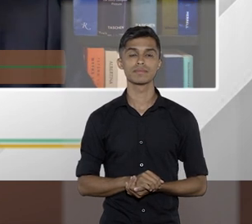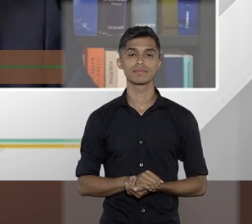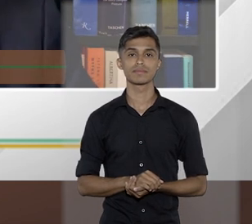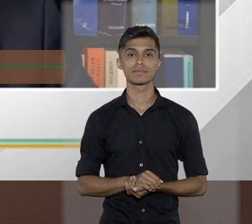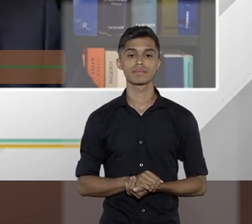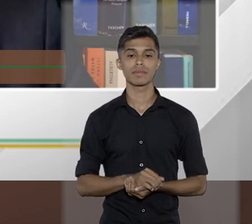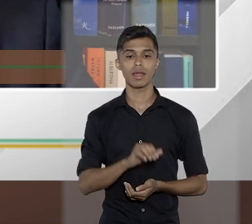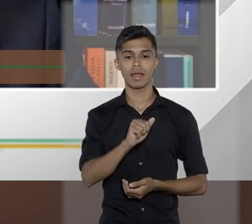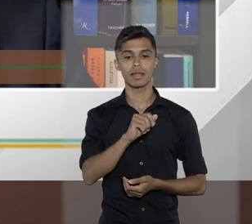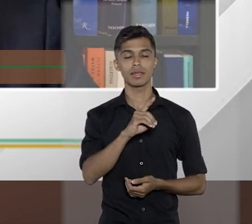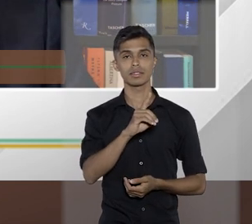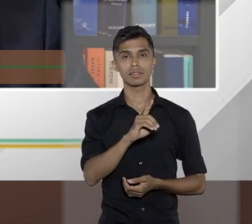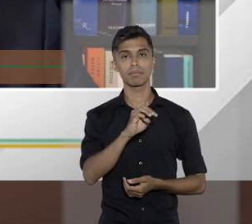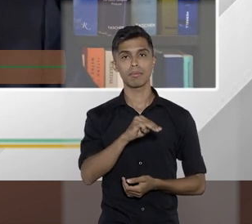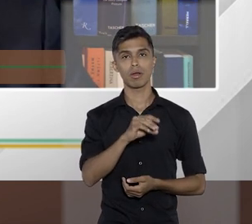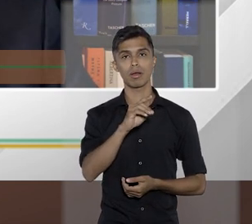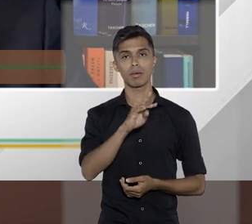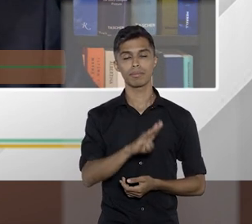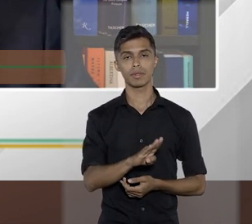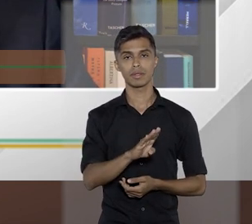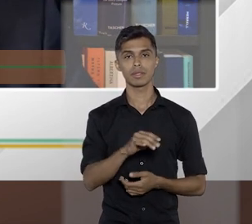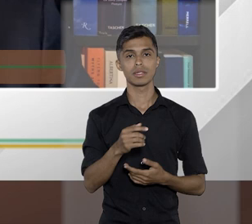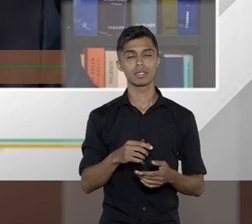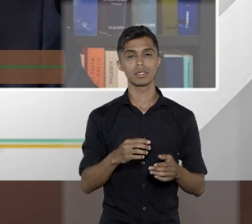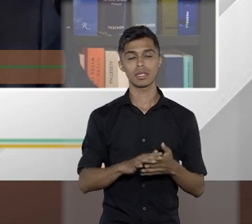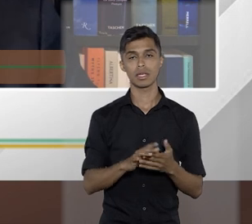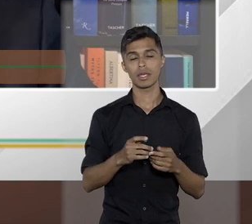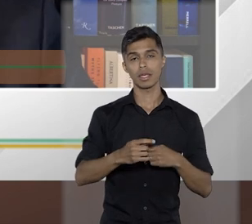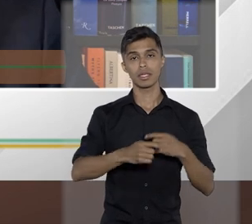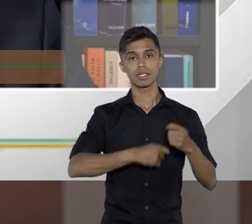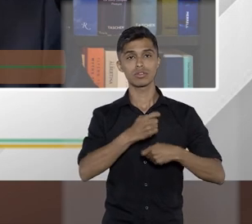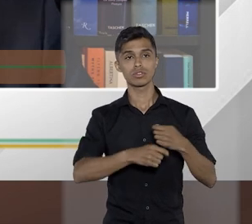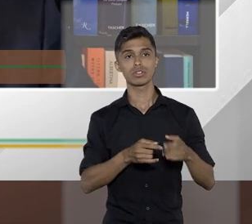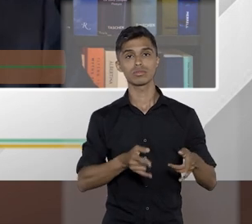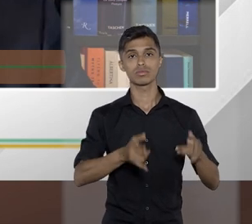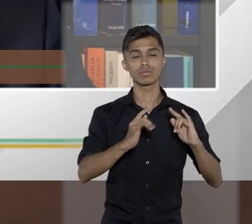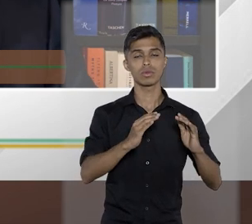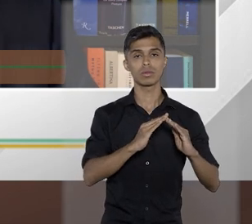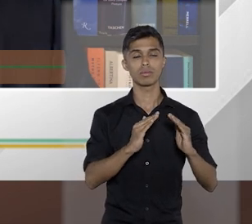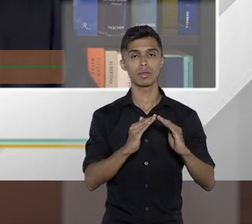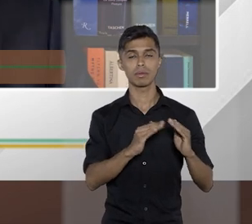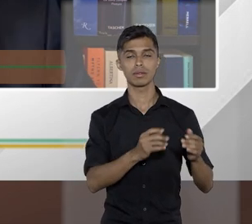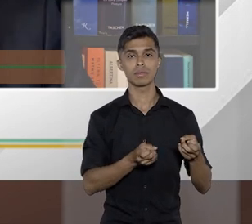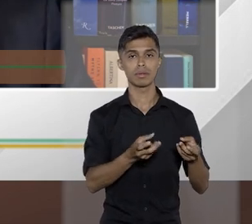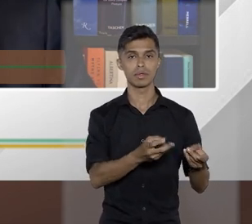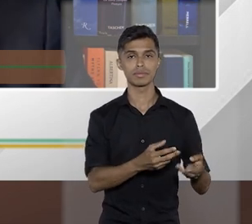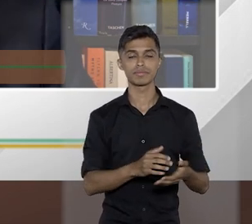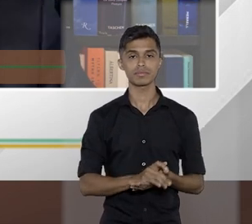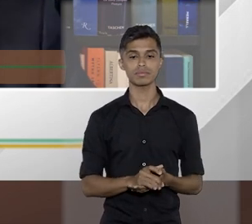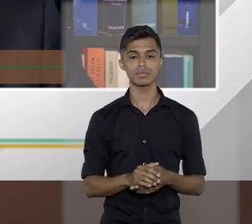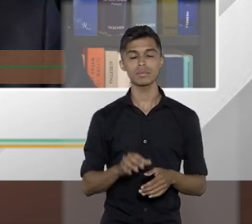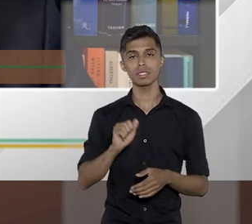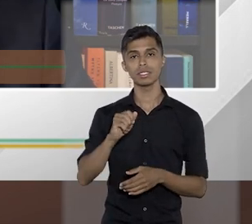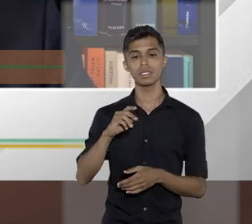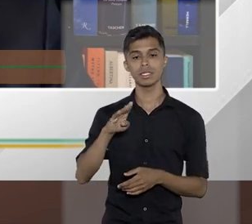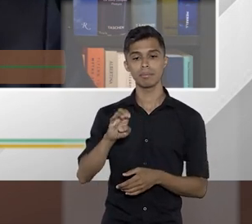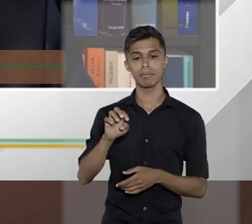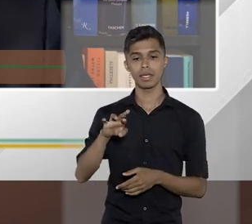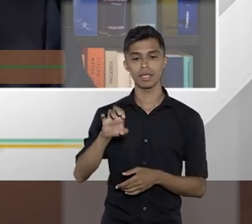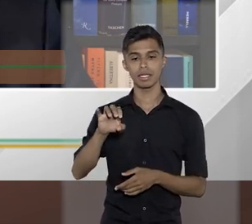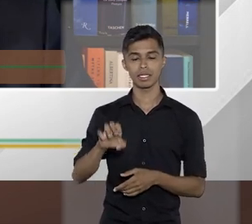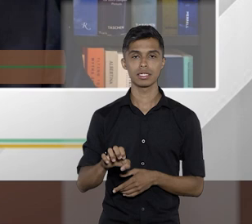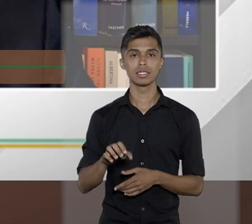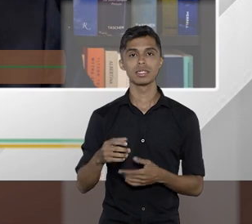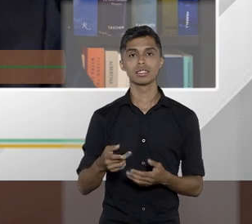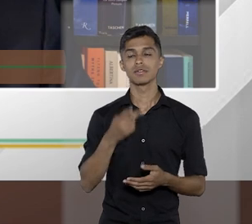a DIMOB que é a Declaração de Operações Imobiliárias que é feita pelos cartórios a DEMED que é feita pelos médicos